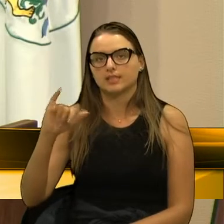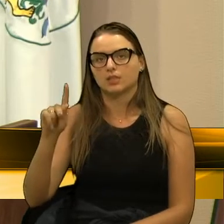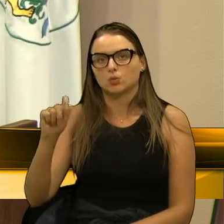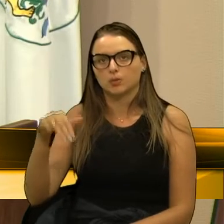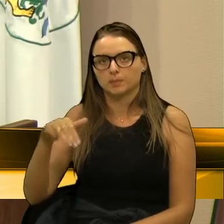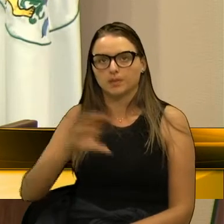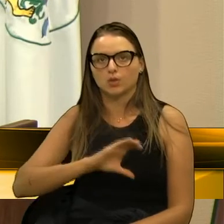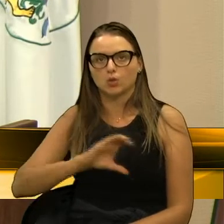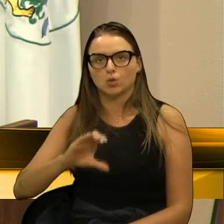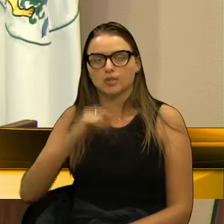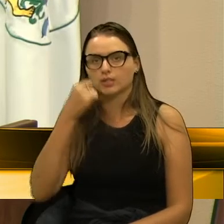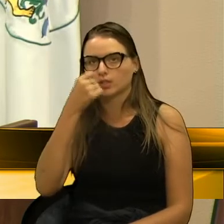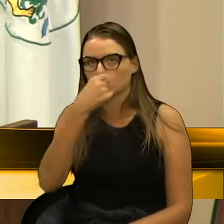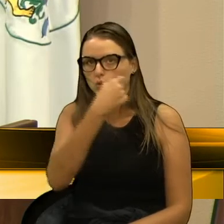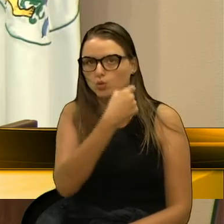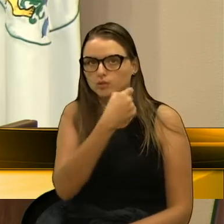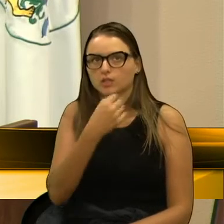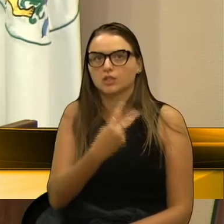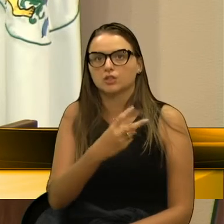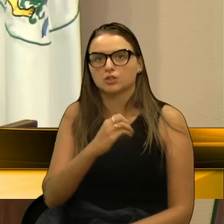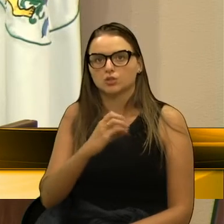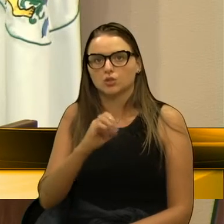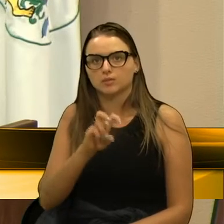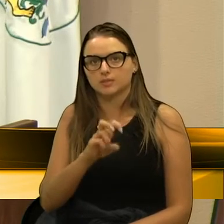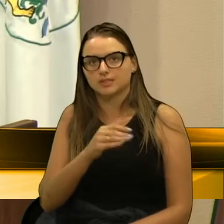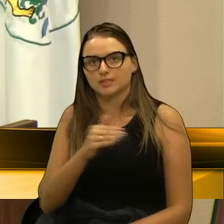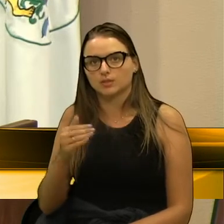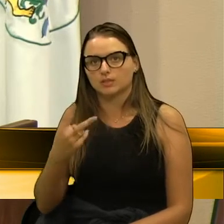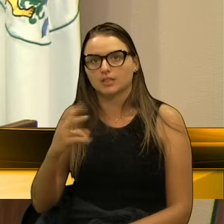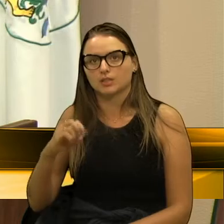coordenador odontológico de 2005 a 2012.